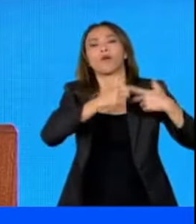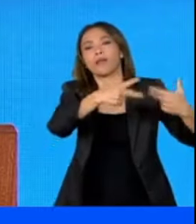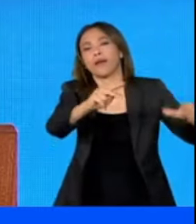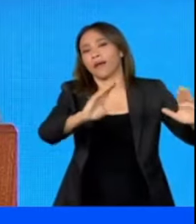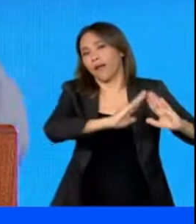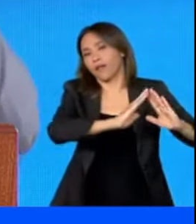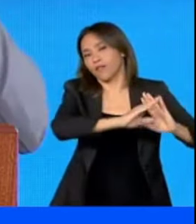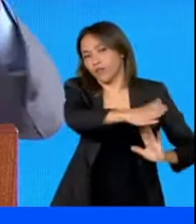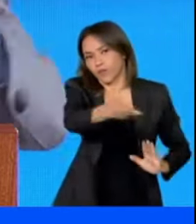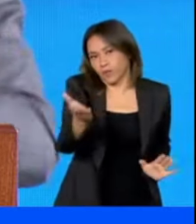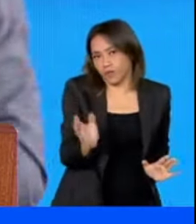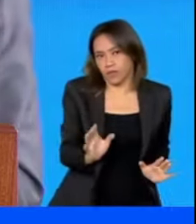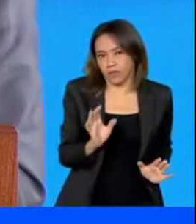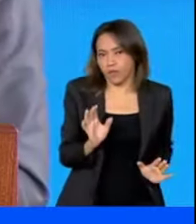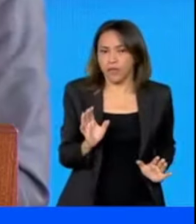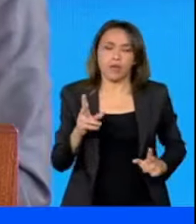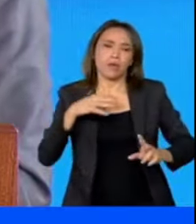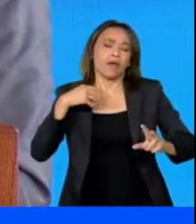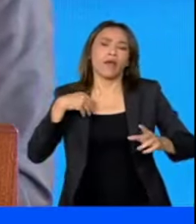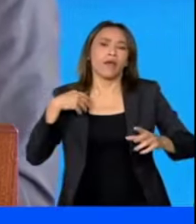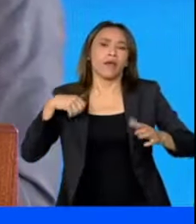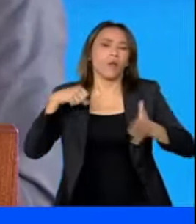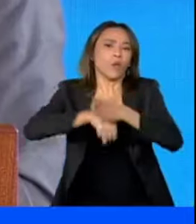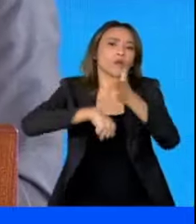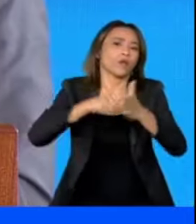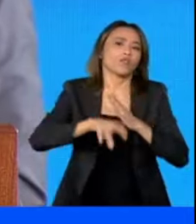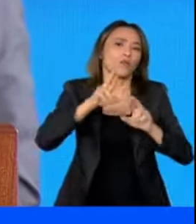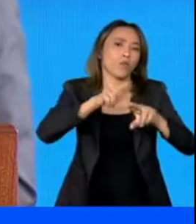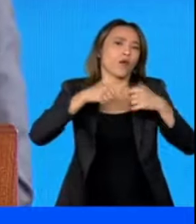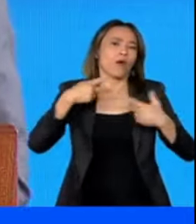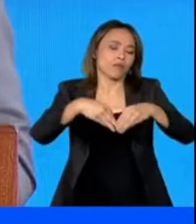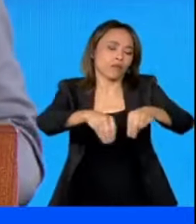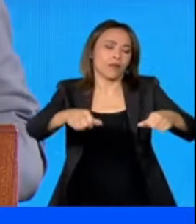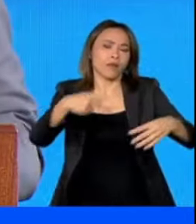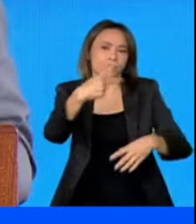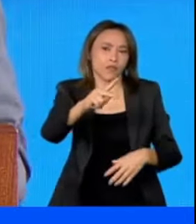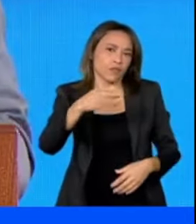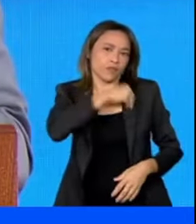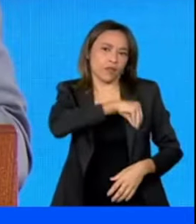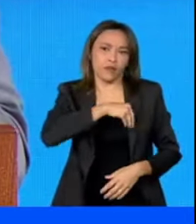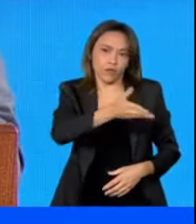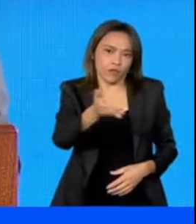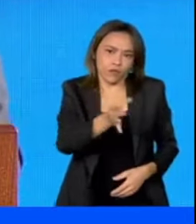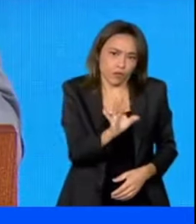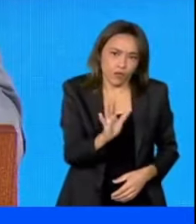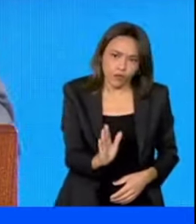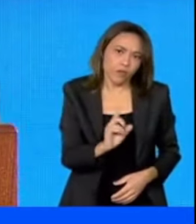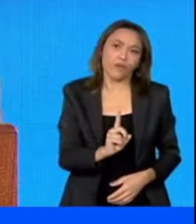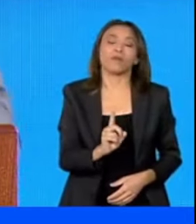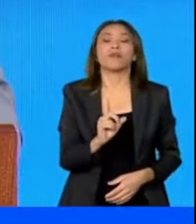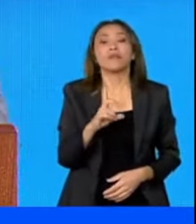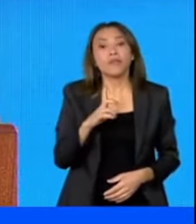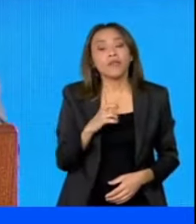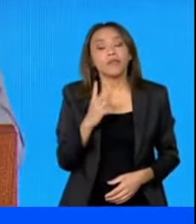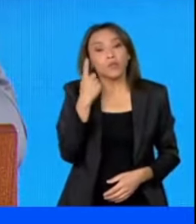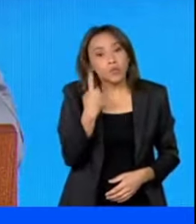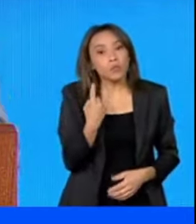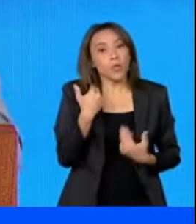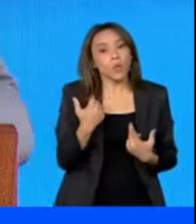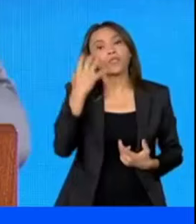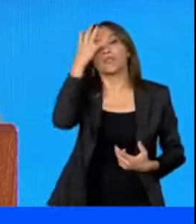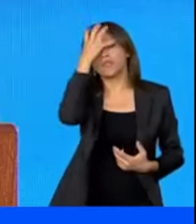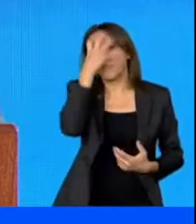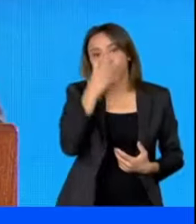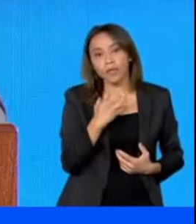não é brigar só pela terra de vocês, não é brigar só pelo salário de vocês, nós temos uma coisa muito séria